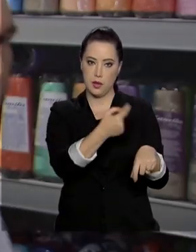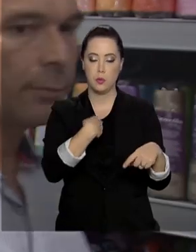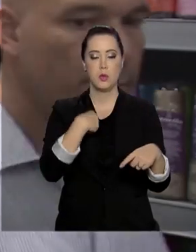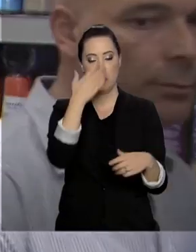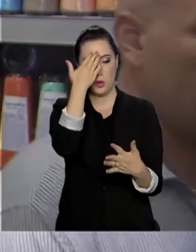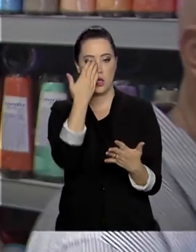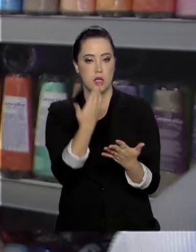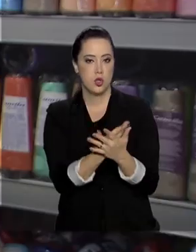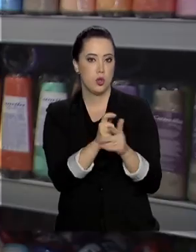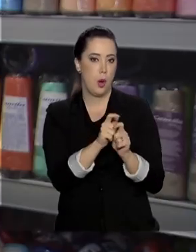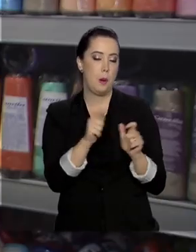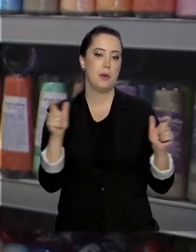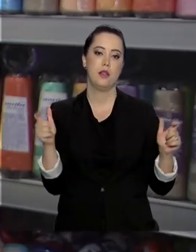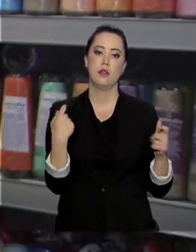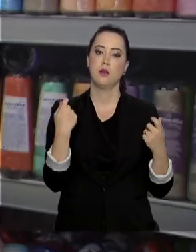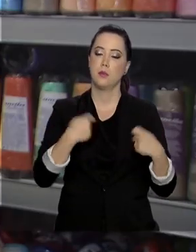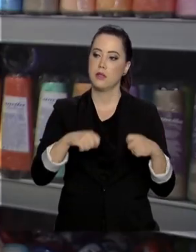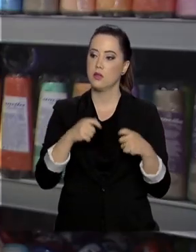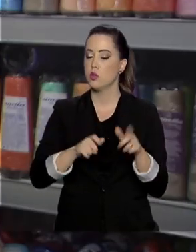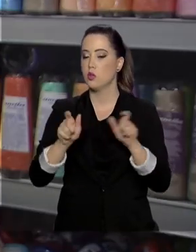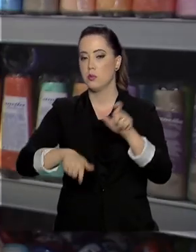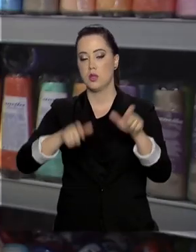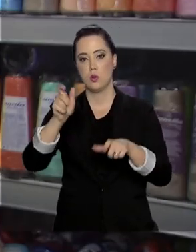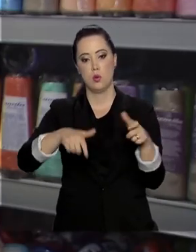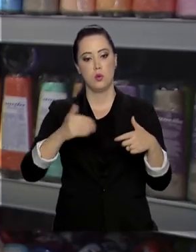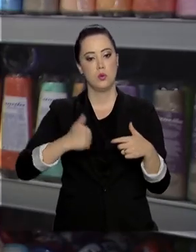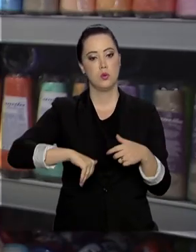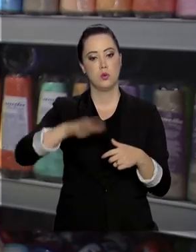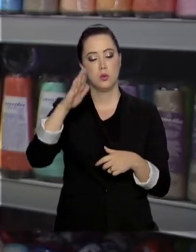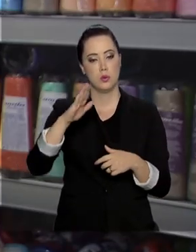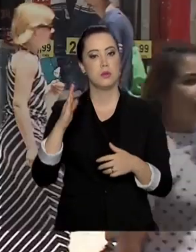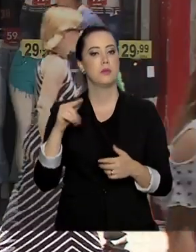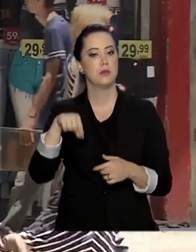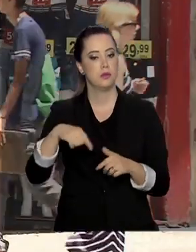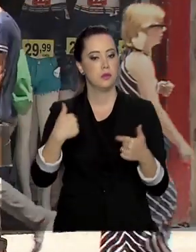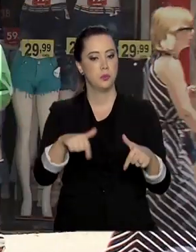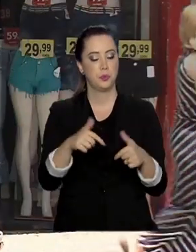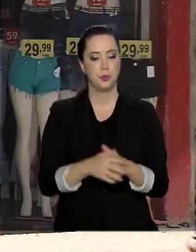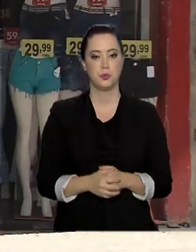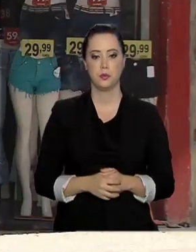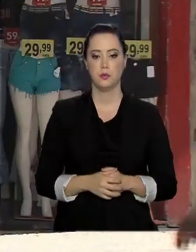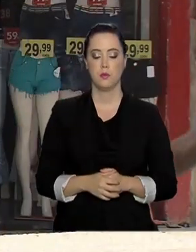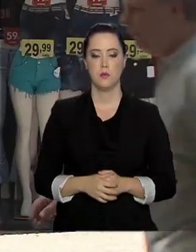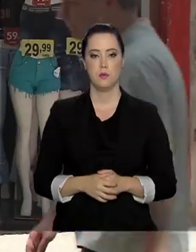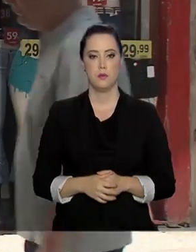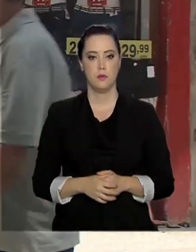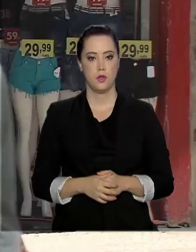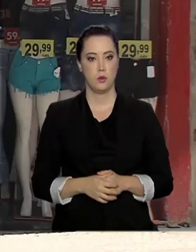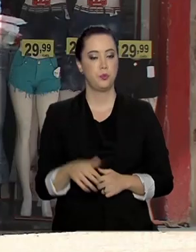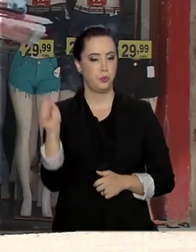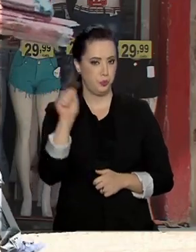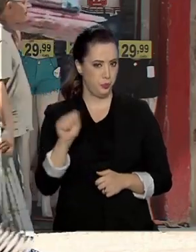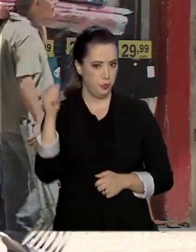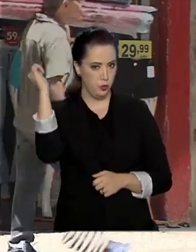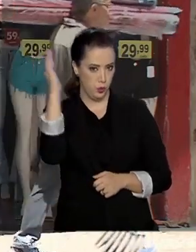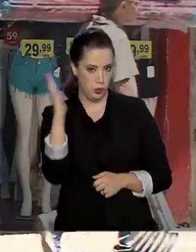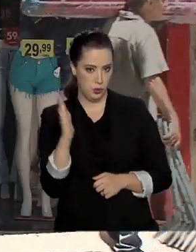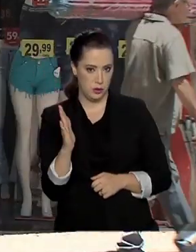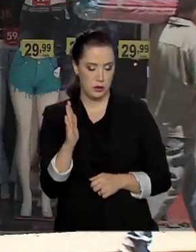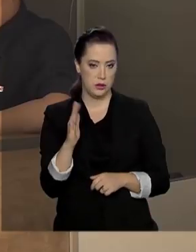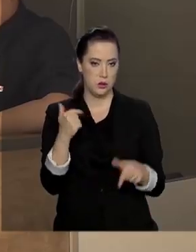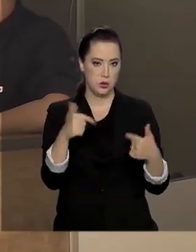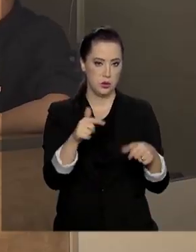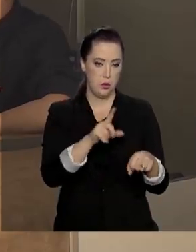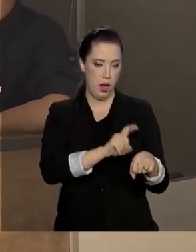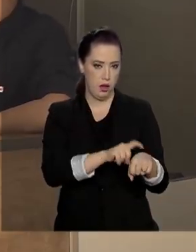então eu preciso de uma mão de obra mais significativa. A Associação Brasileira do Trabalho Temporário prevê um